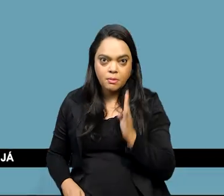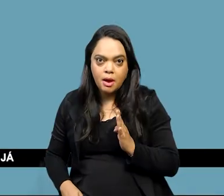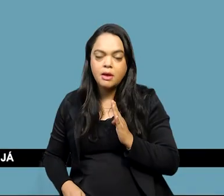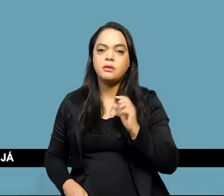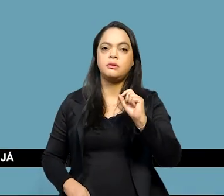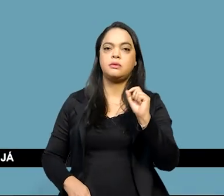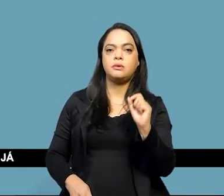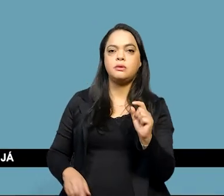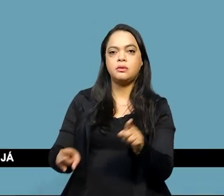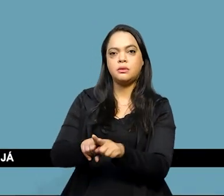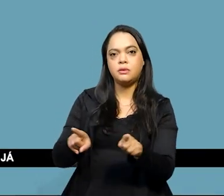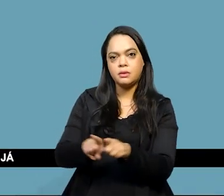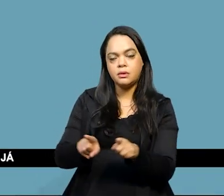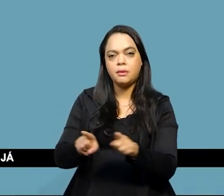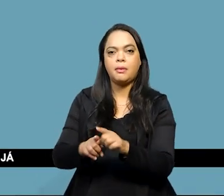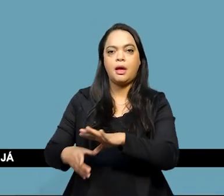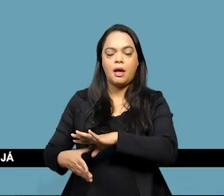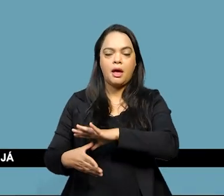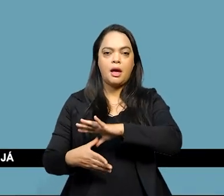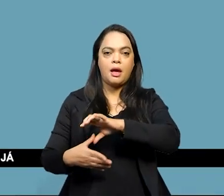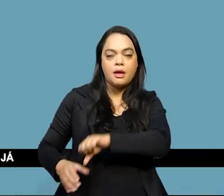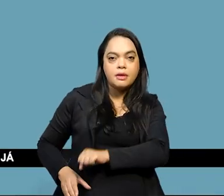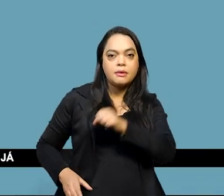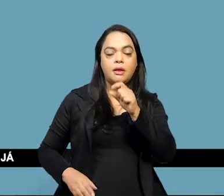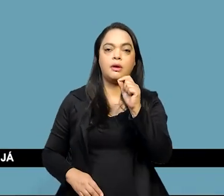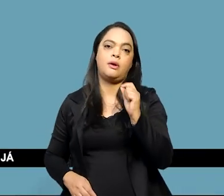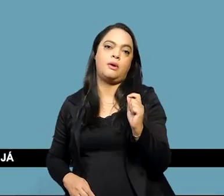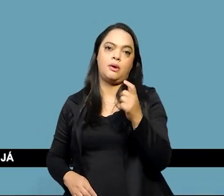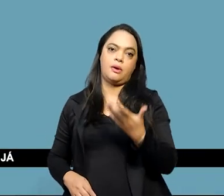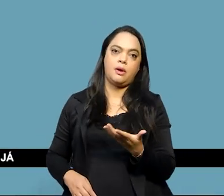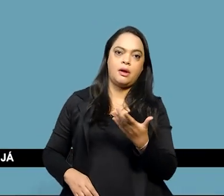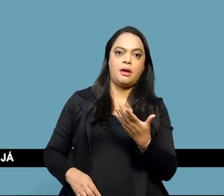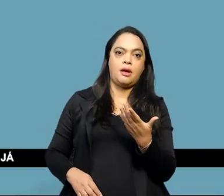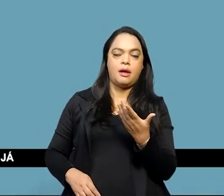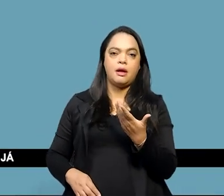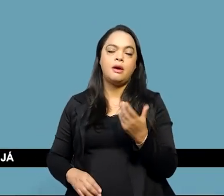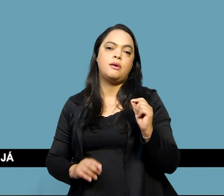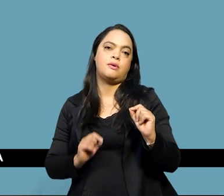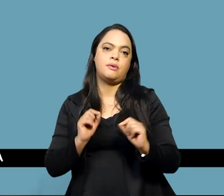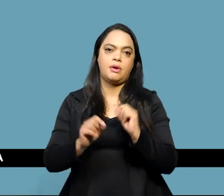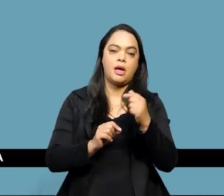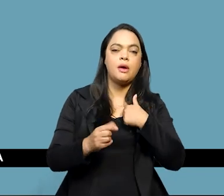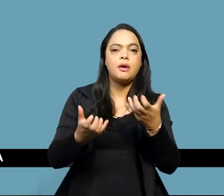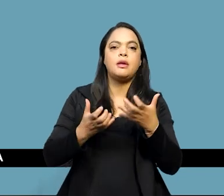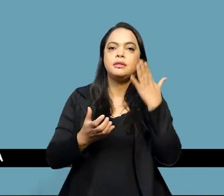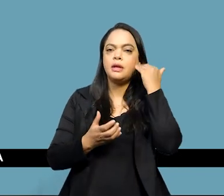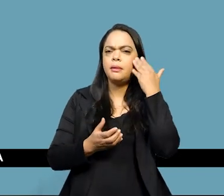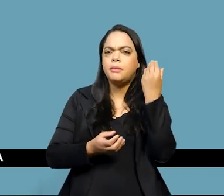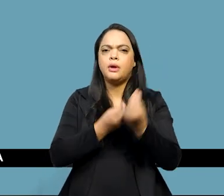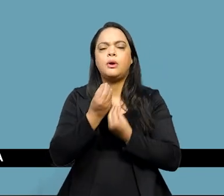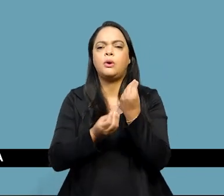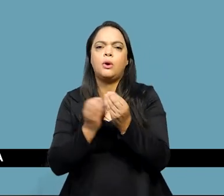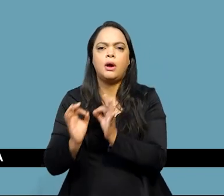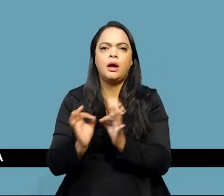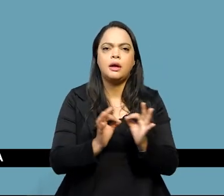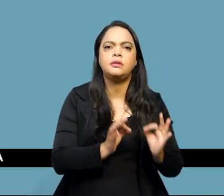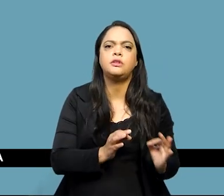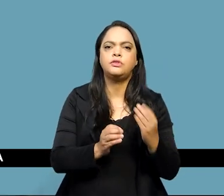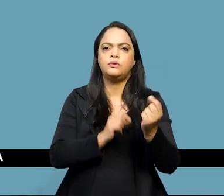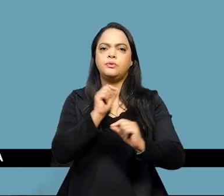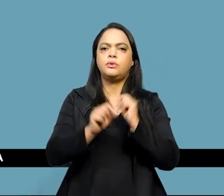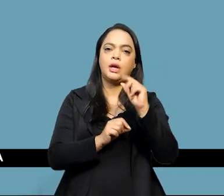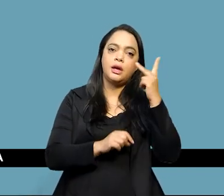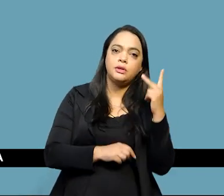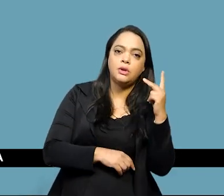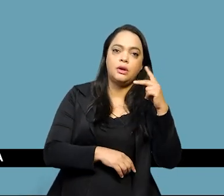falar um pouco que a vai a assertiva que a Laís já trouxe um pouco de que o Brasil chegou à independência